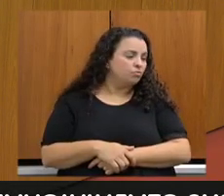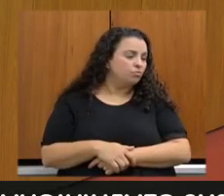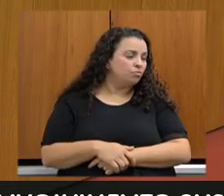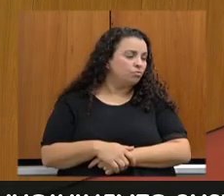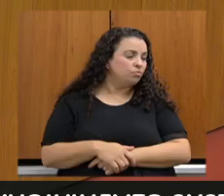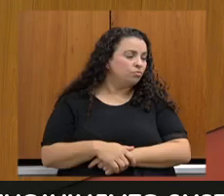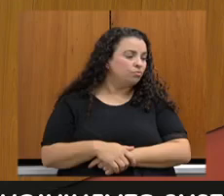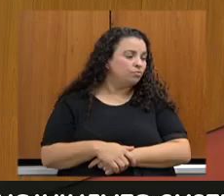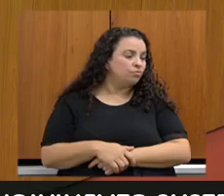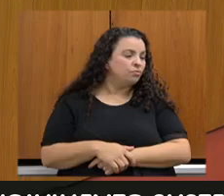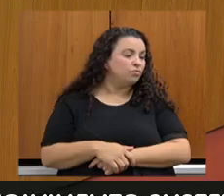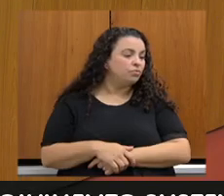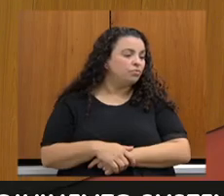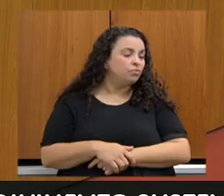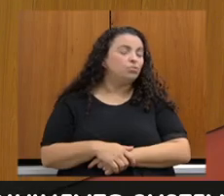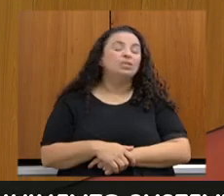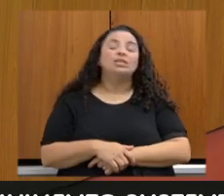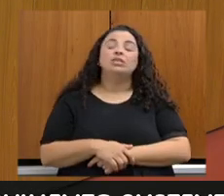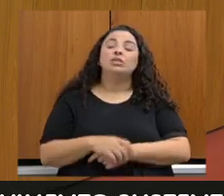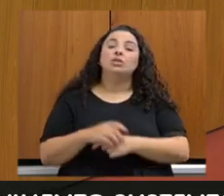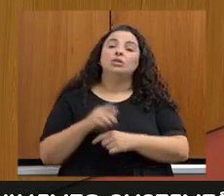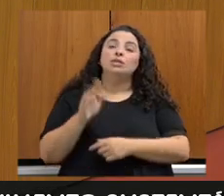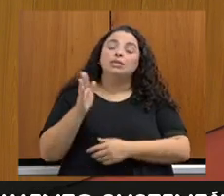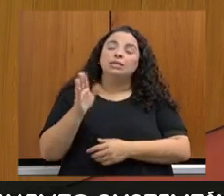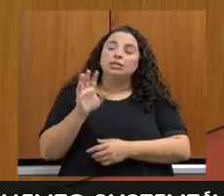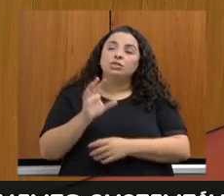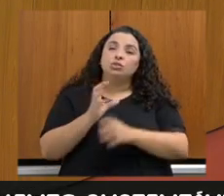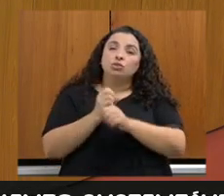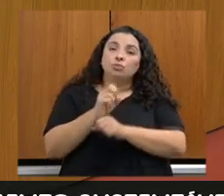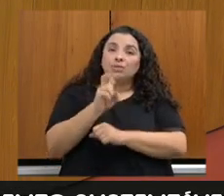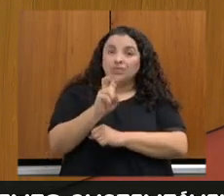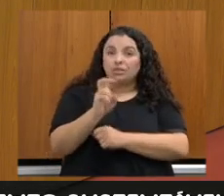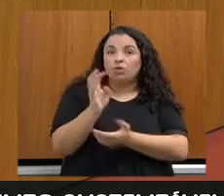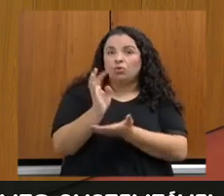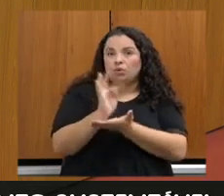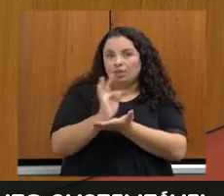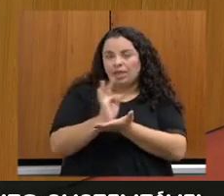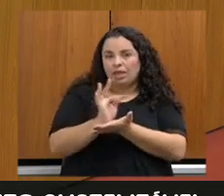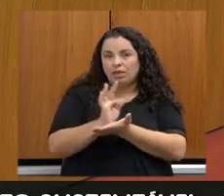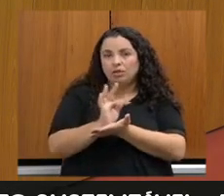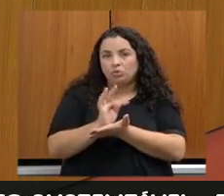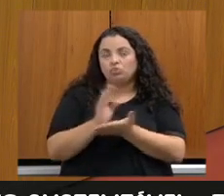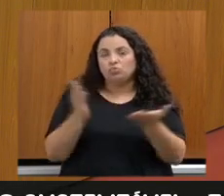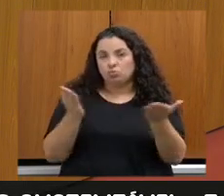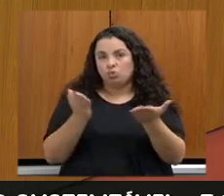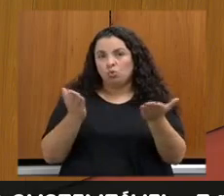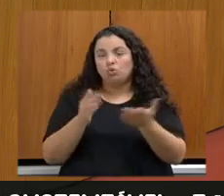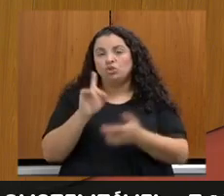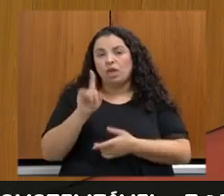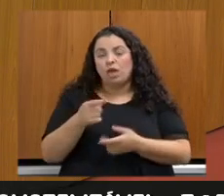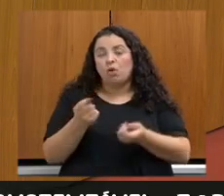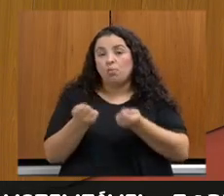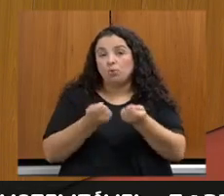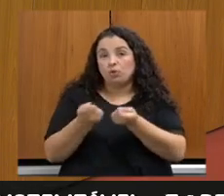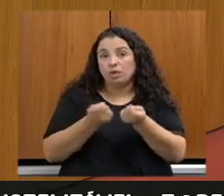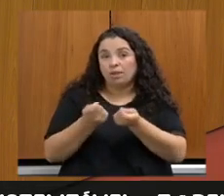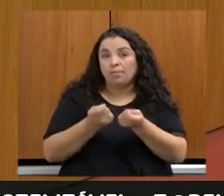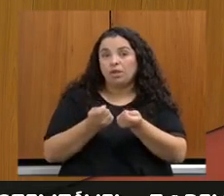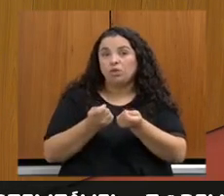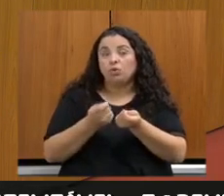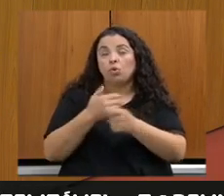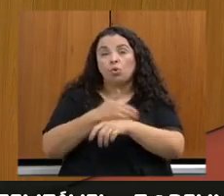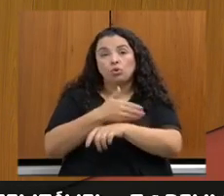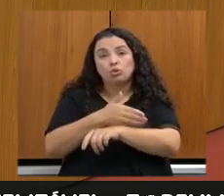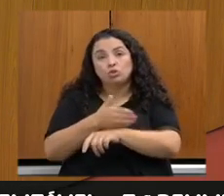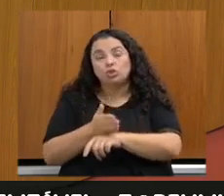deputado, cinco técnicos hoje é o número que nós temos no monitoramento contínuo da cobertura